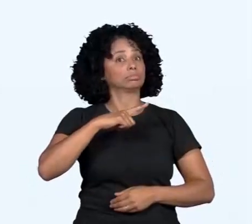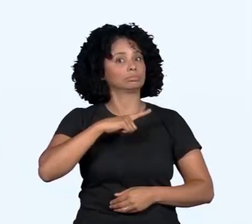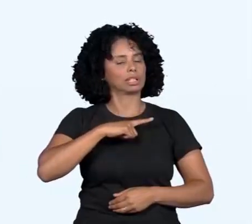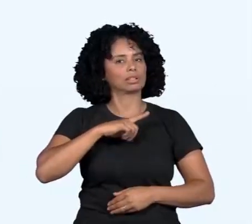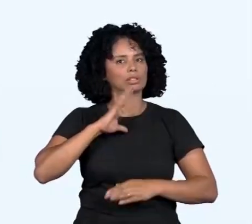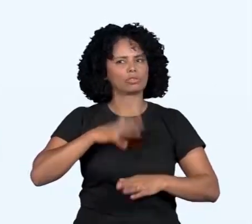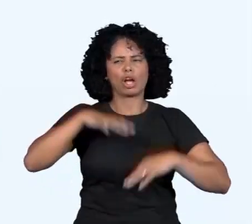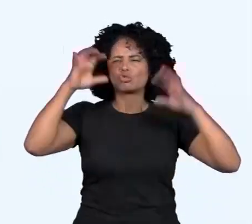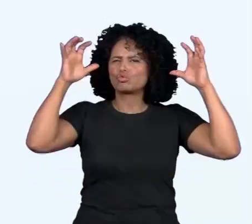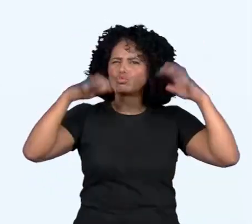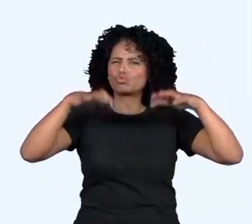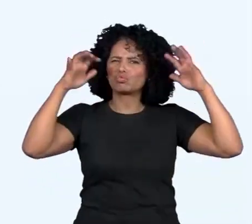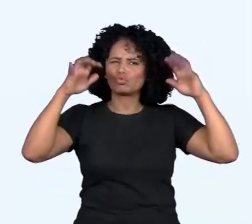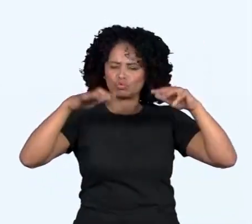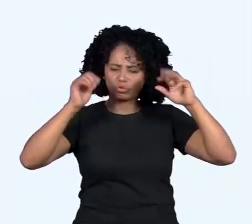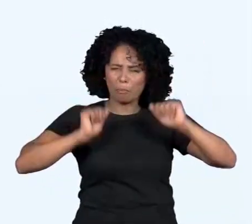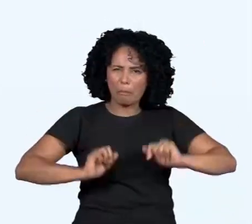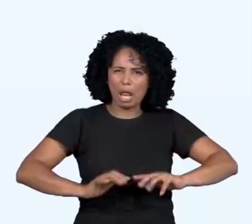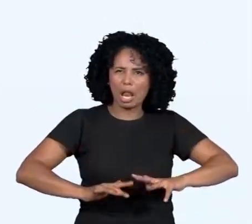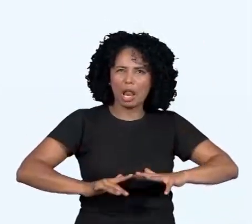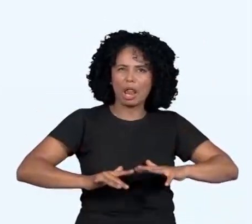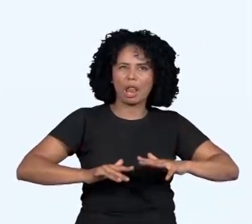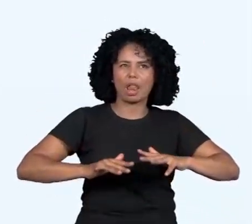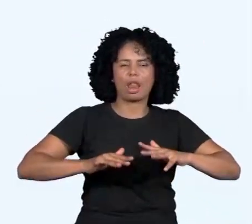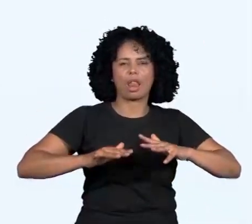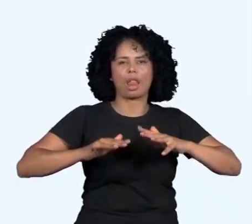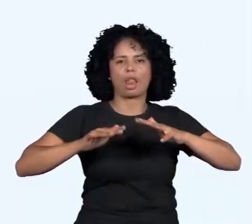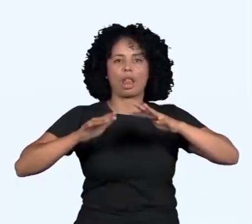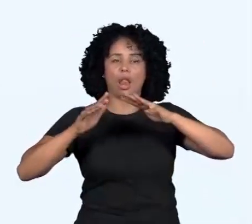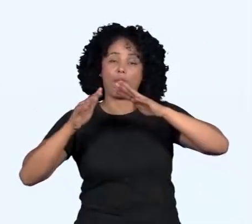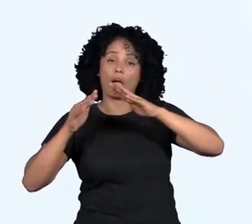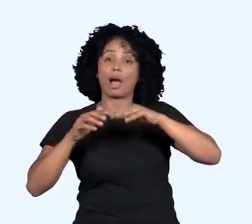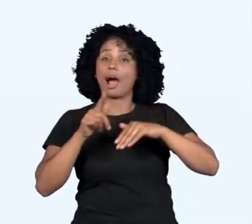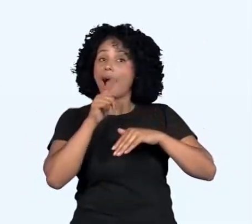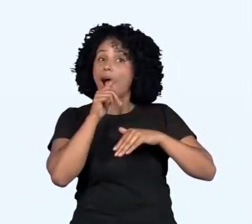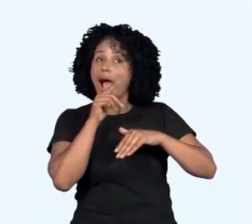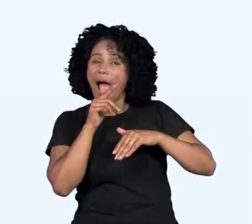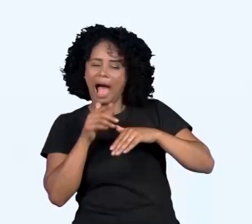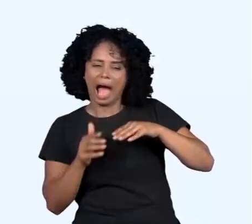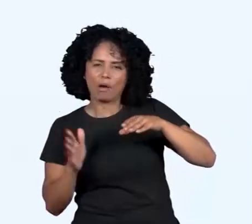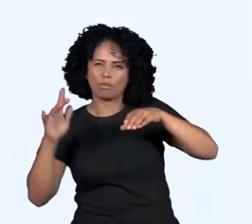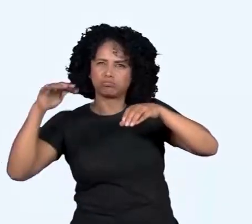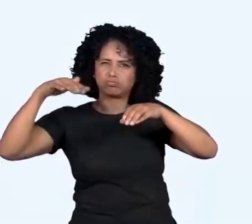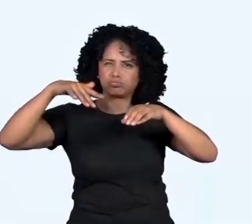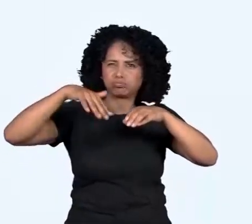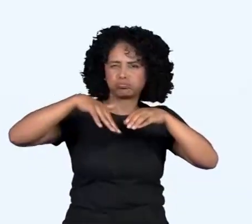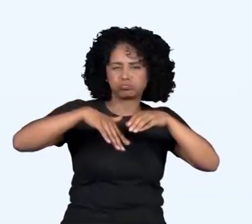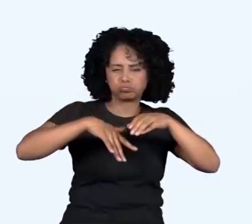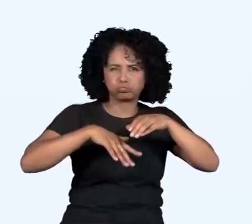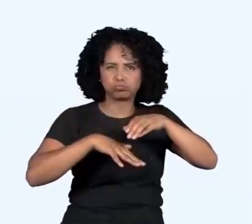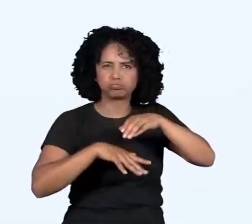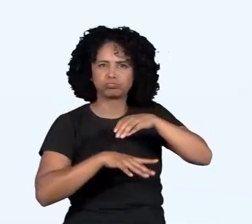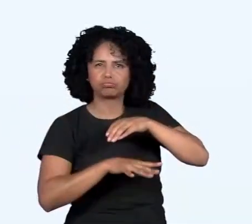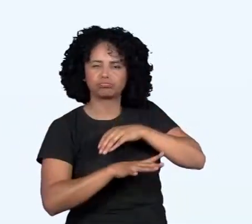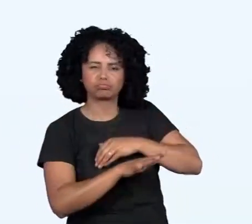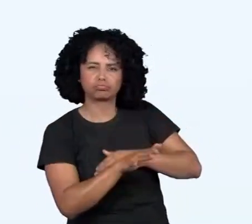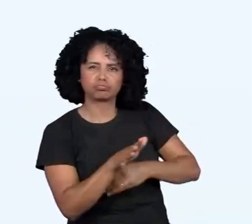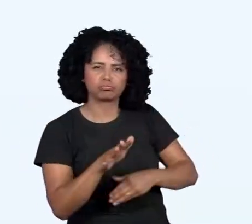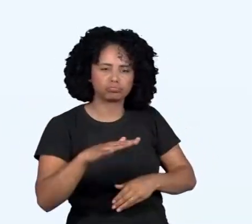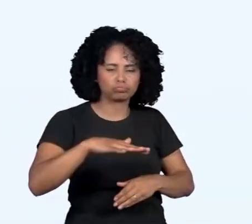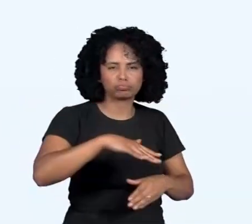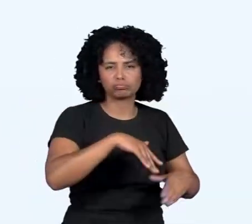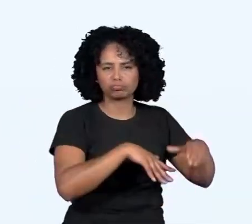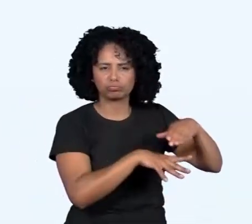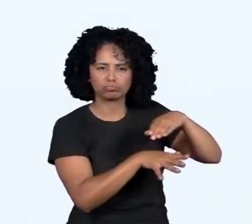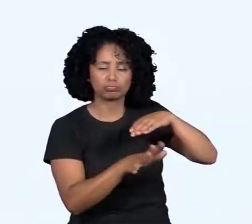uma enorme barragem de concreto. Depois, a água sai por tubos enormes e dentro deles ela corre para a usina. Em